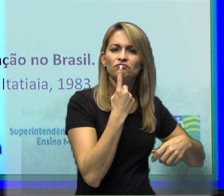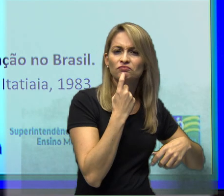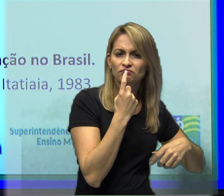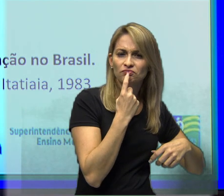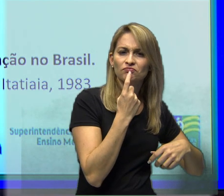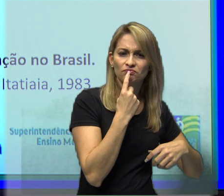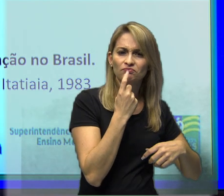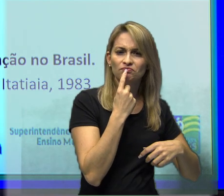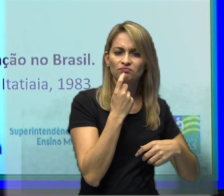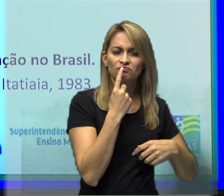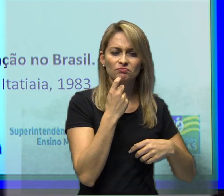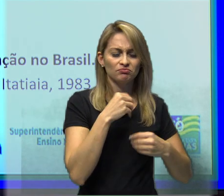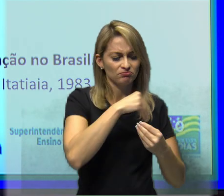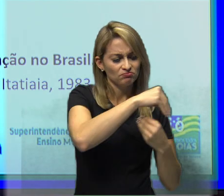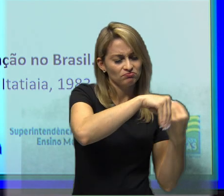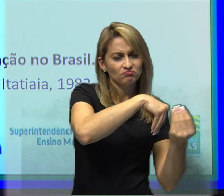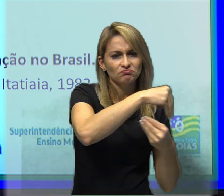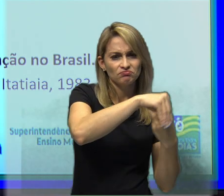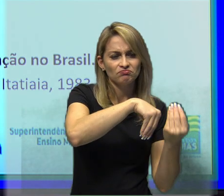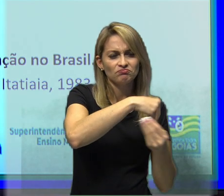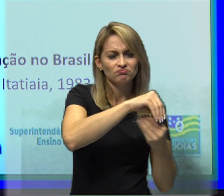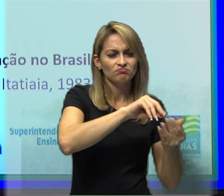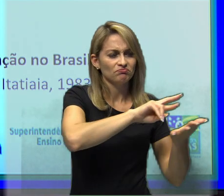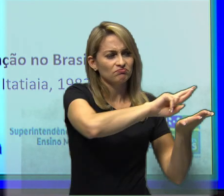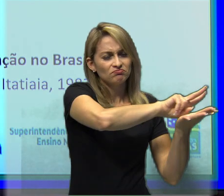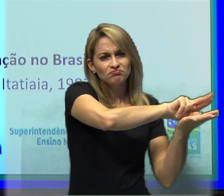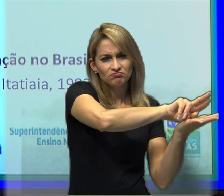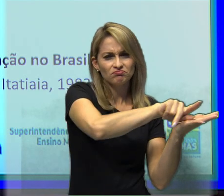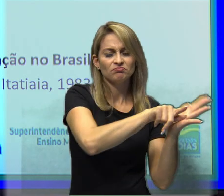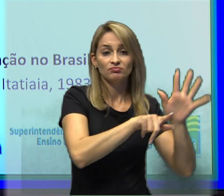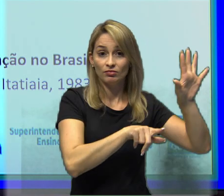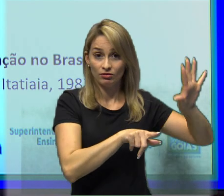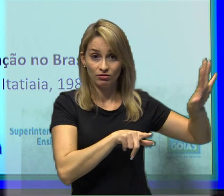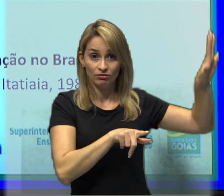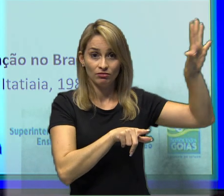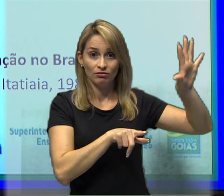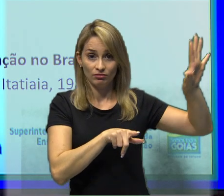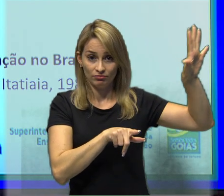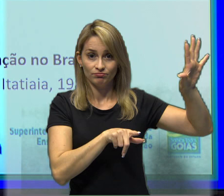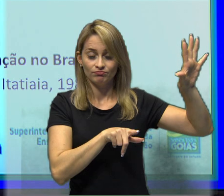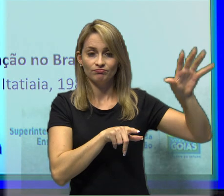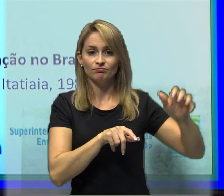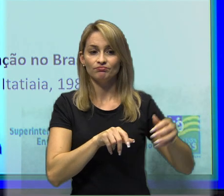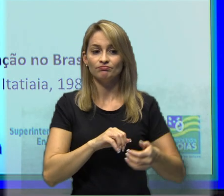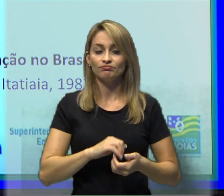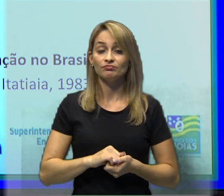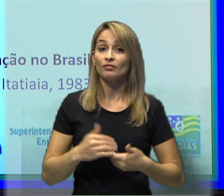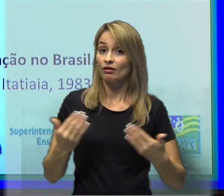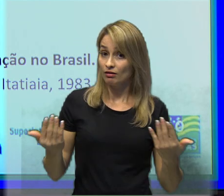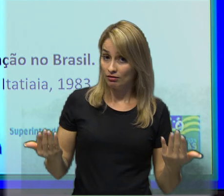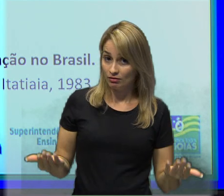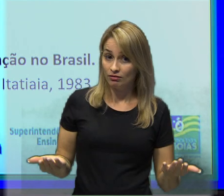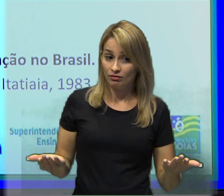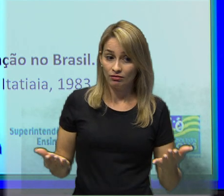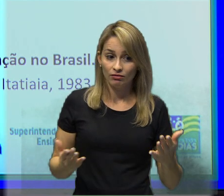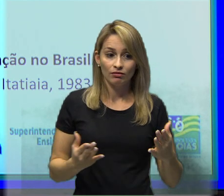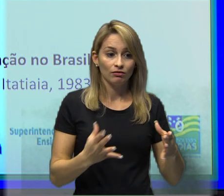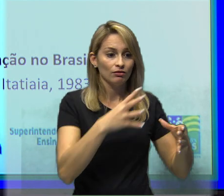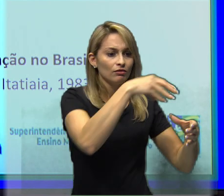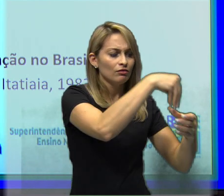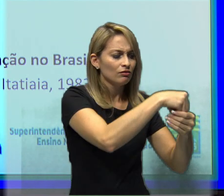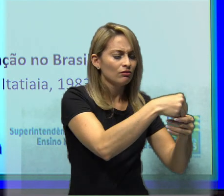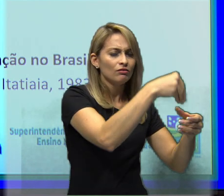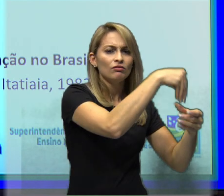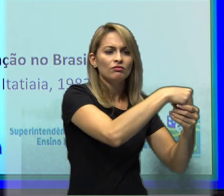E geralmente inclui também outros vegetais, tomate, cenoura ou couve. Juntamente com a